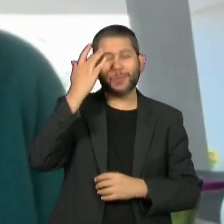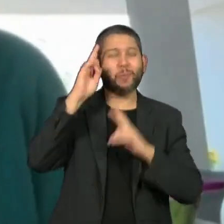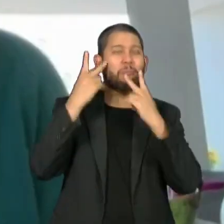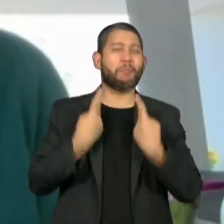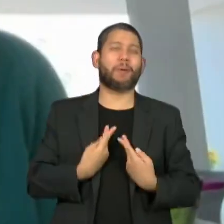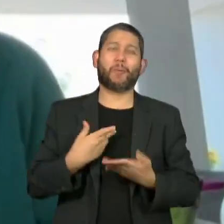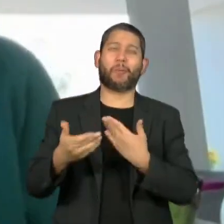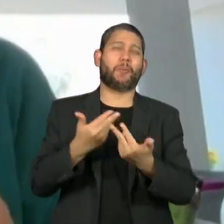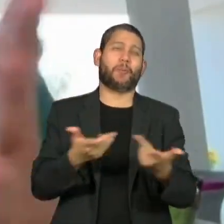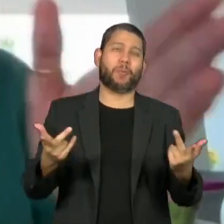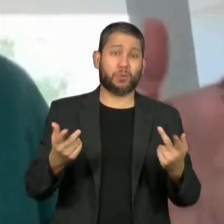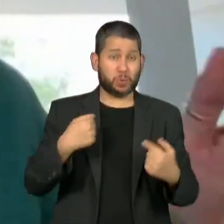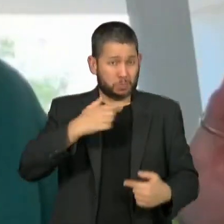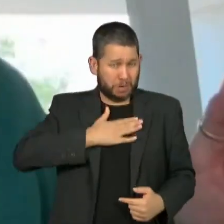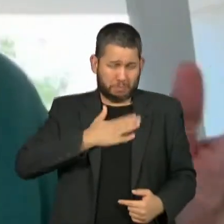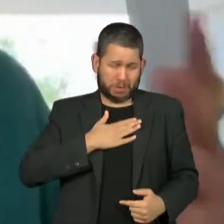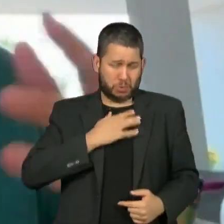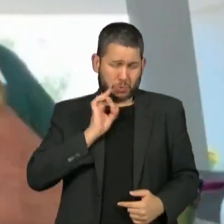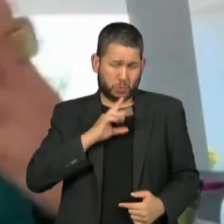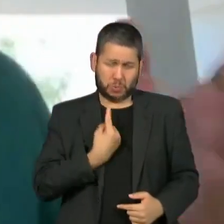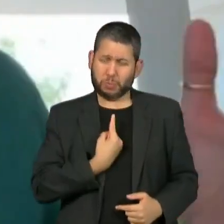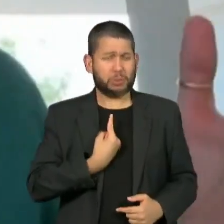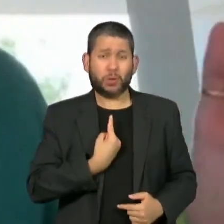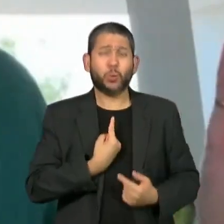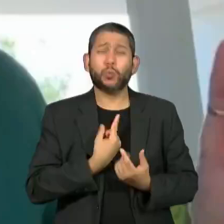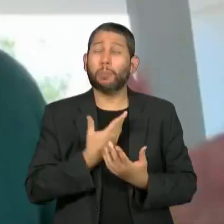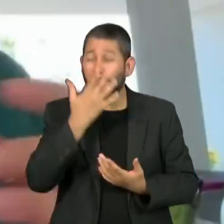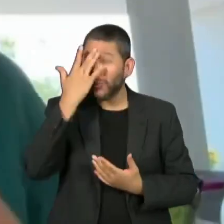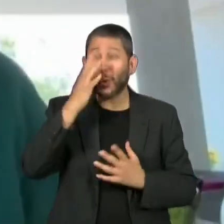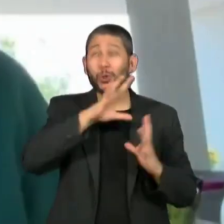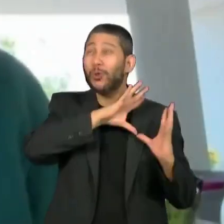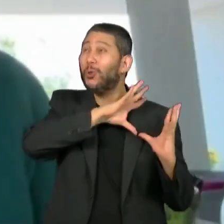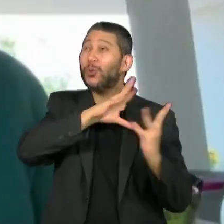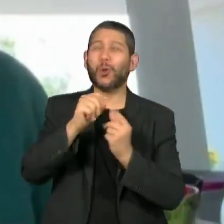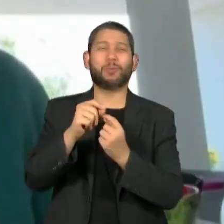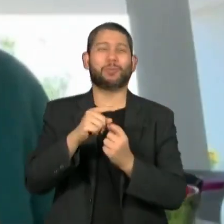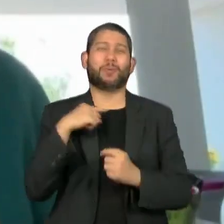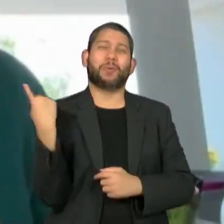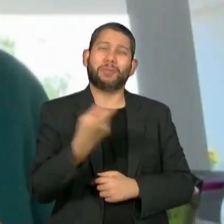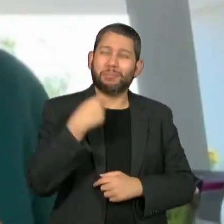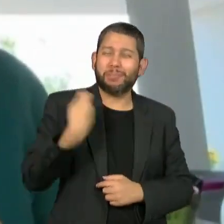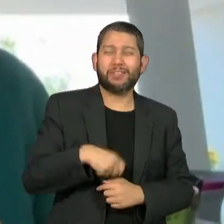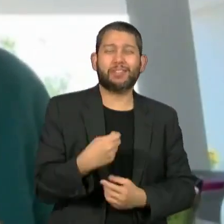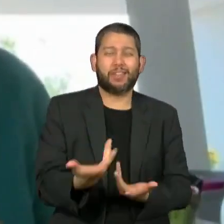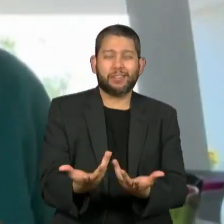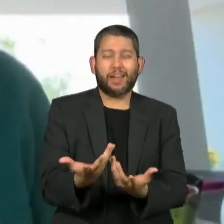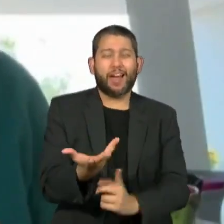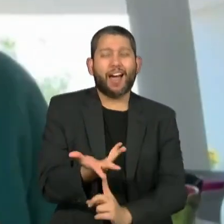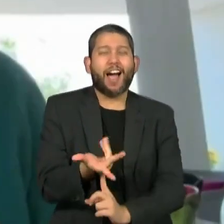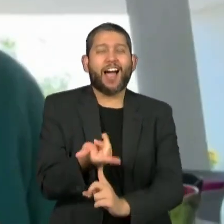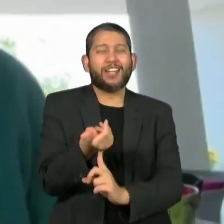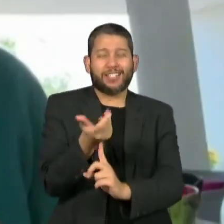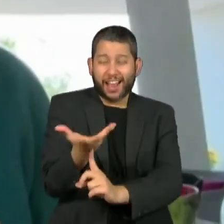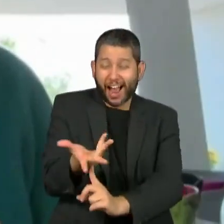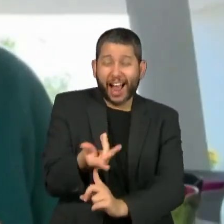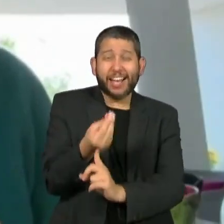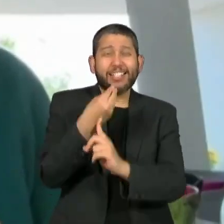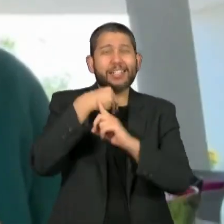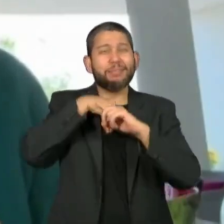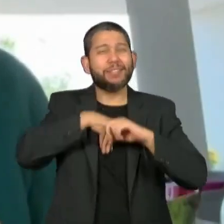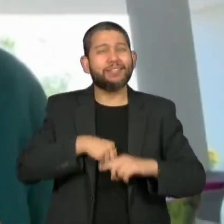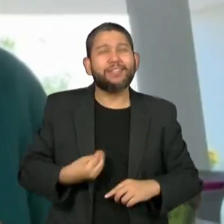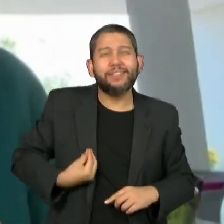não somente em mim, em todos vocês, em todos nós. Necesitamos o arte para que a vida,